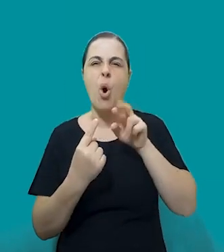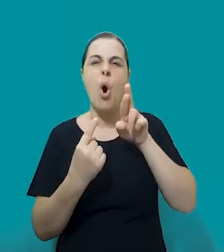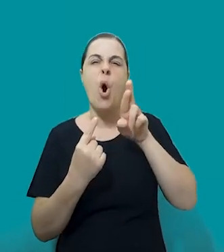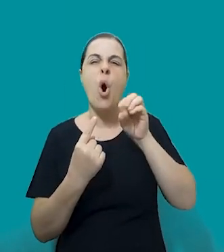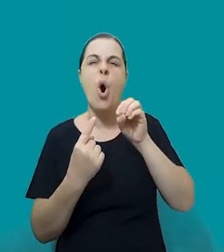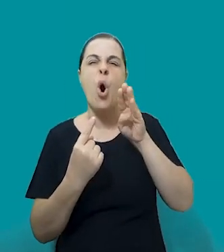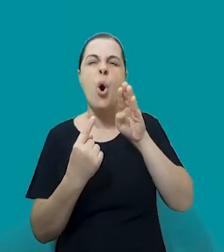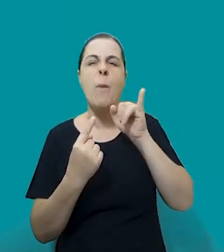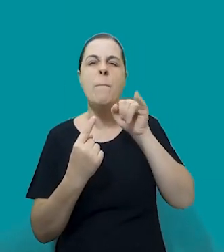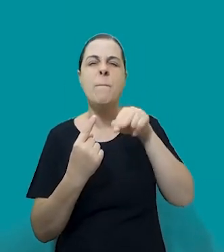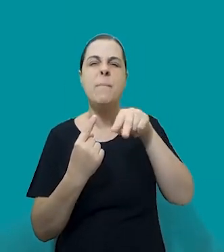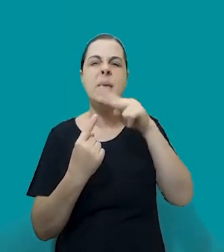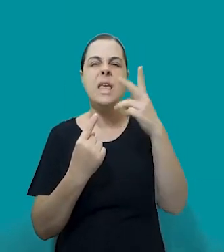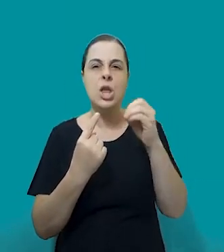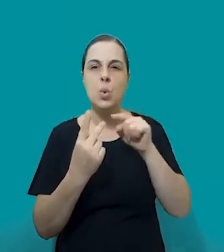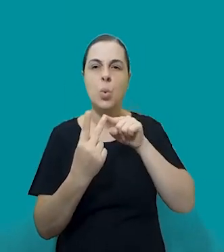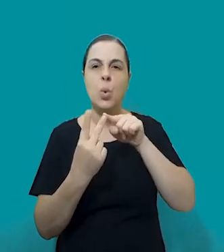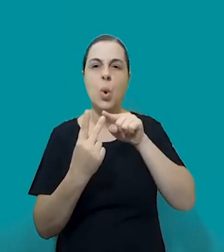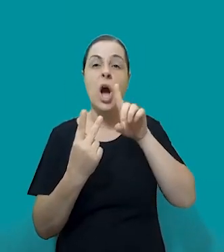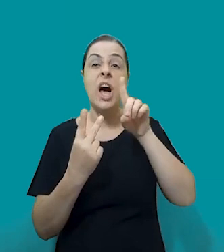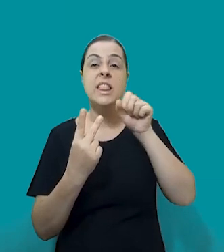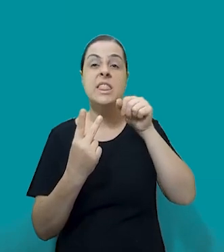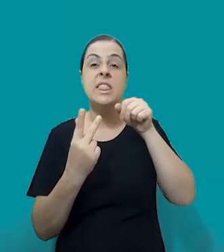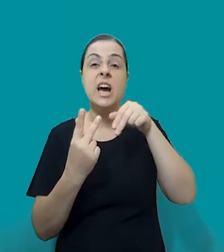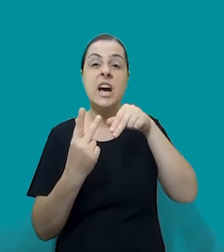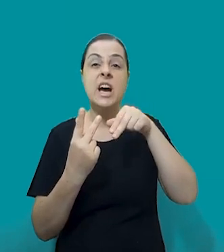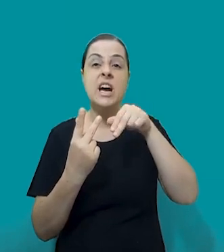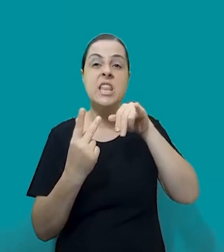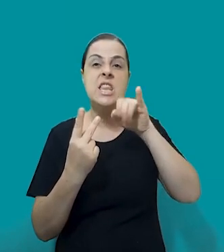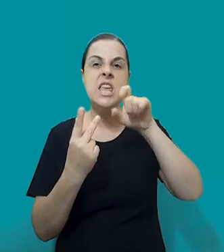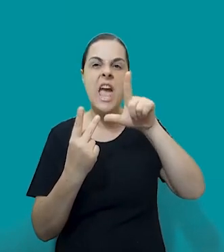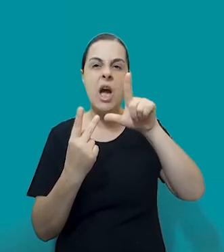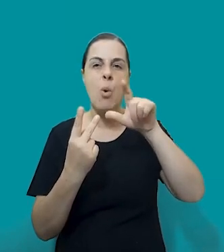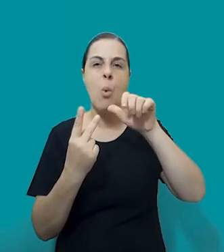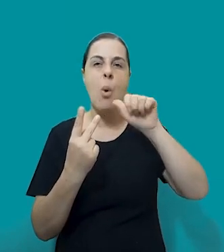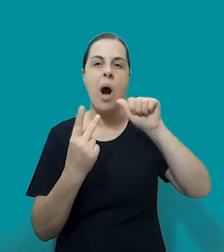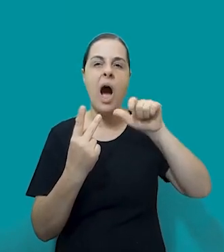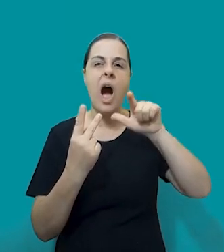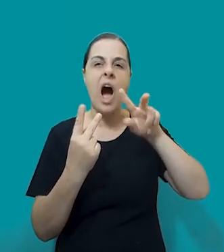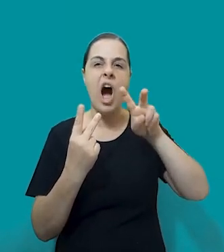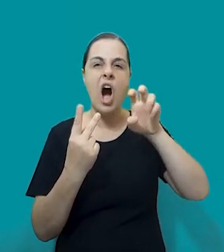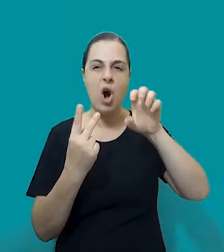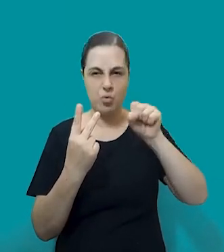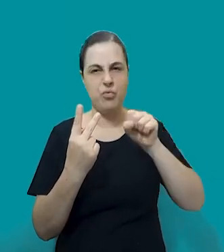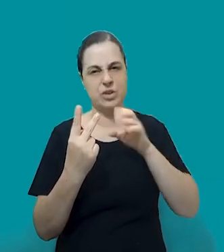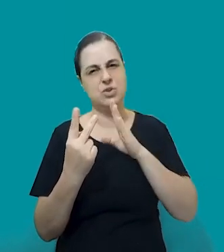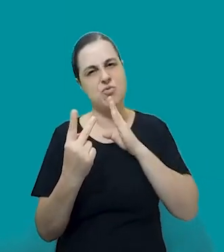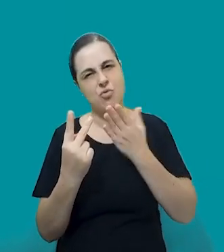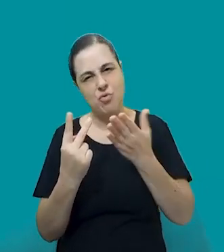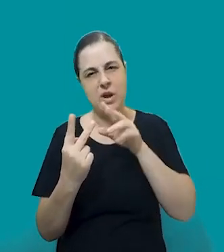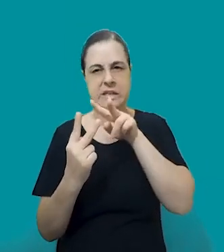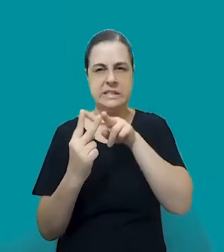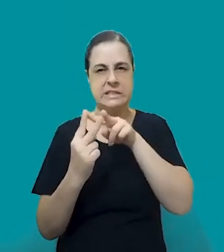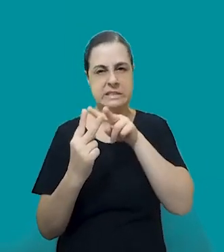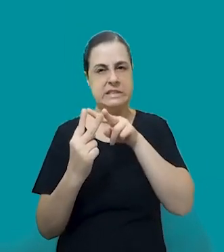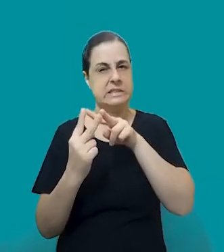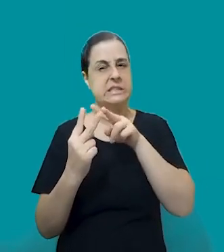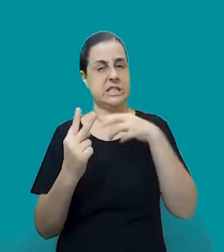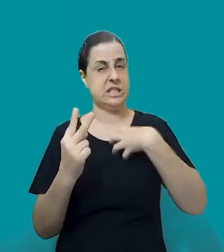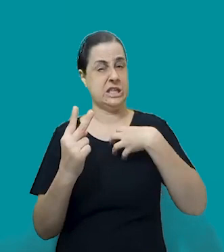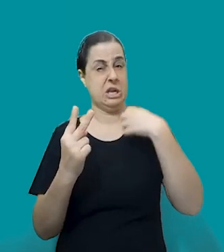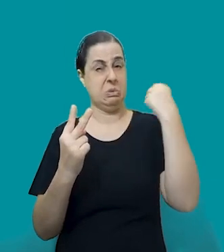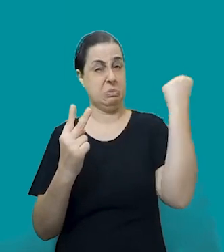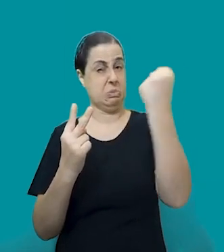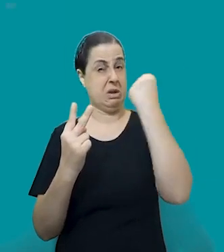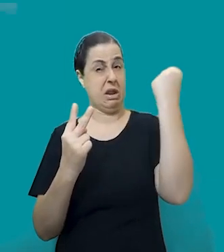de violência, de agressão contra a mulher, a gente pensa em grandes condutas ou condutas muito graves, né, como